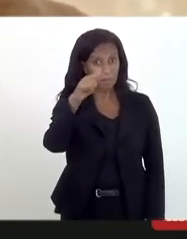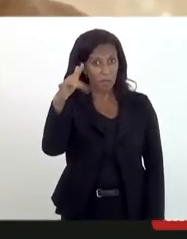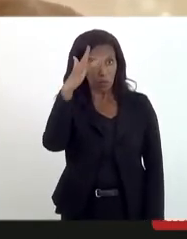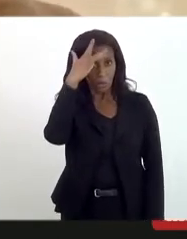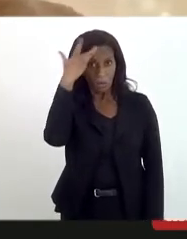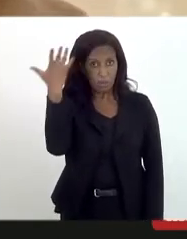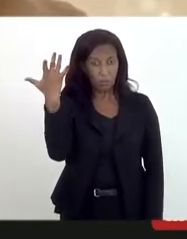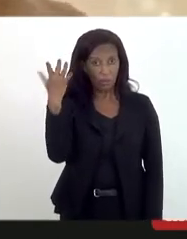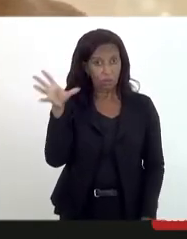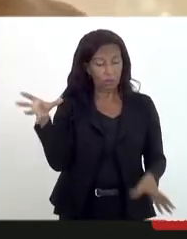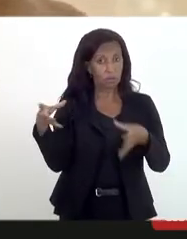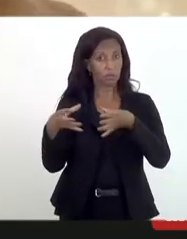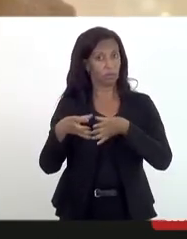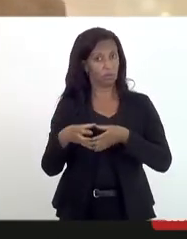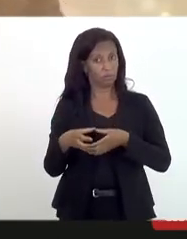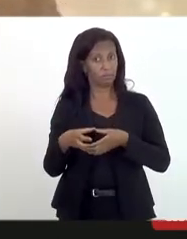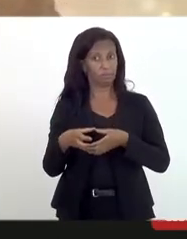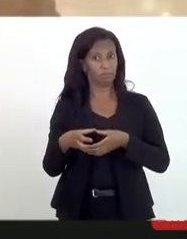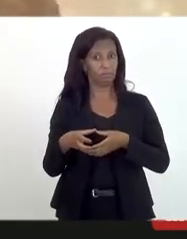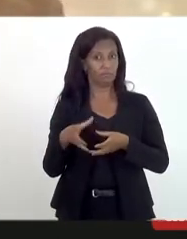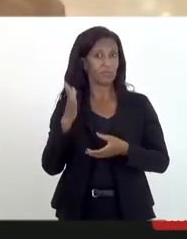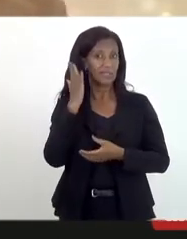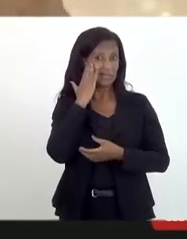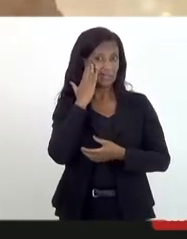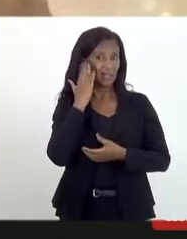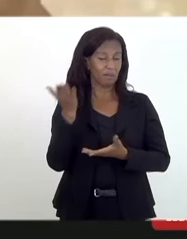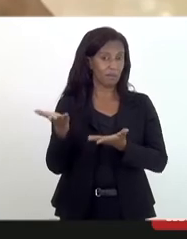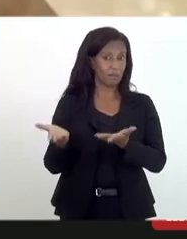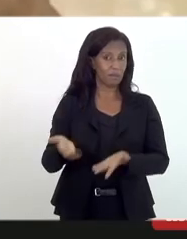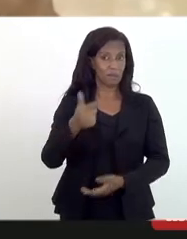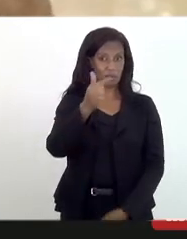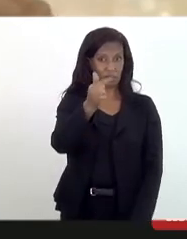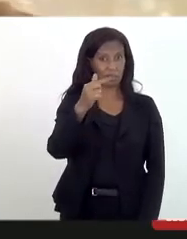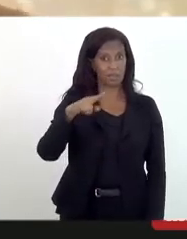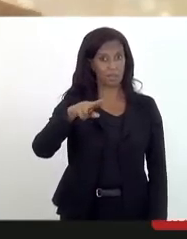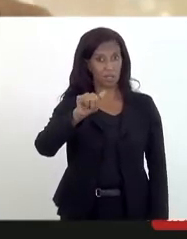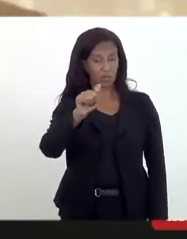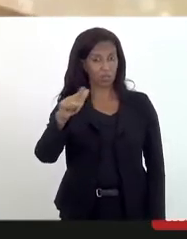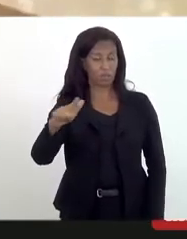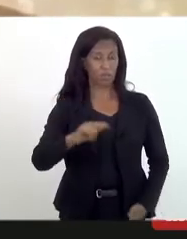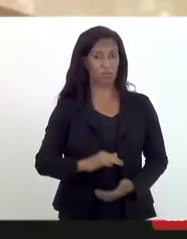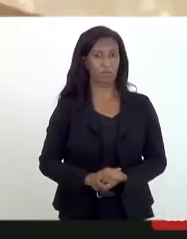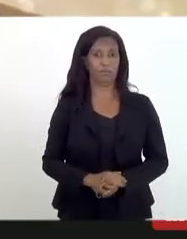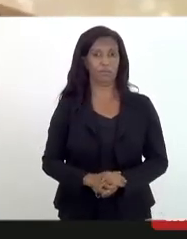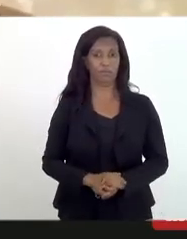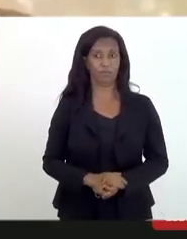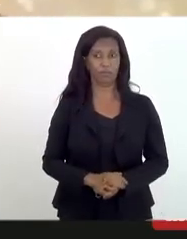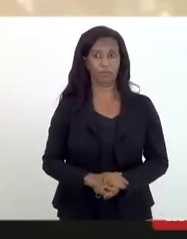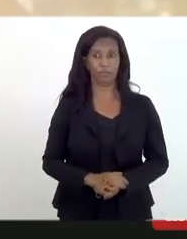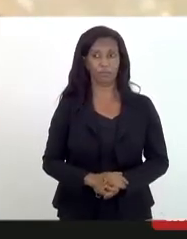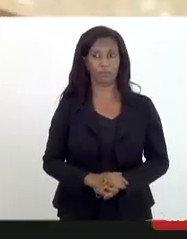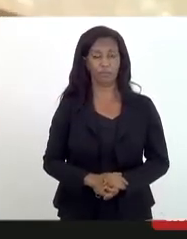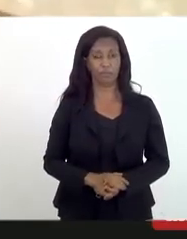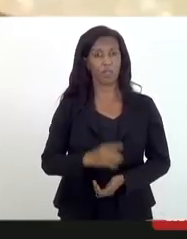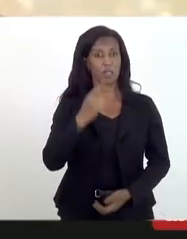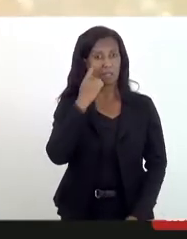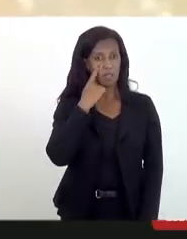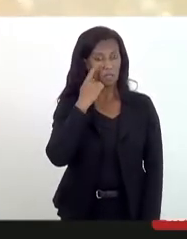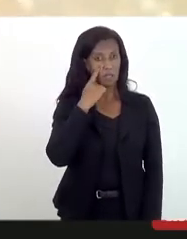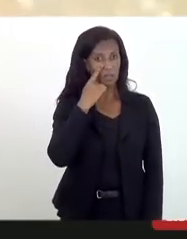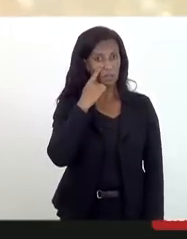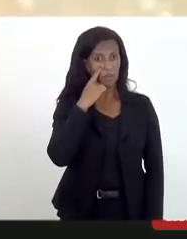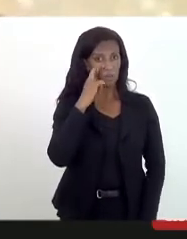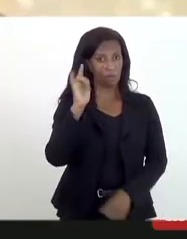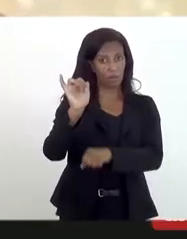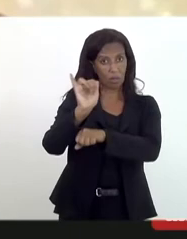São 7 7 mil. A Ju sabe o é isso, não é, Ju? São 7 mil, 7 mil malucos. Que, se você ver no